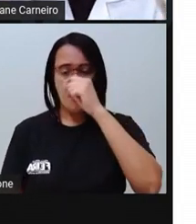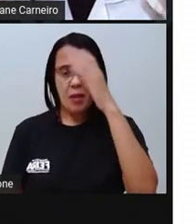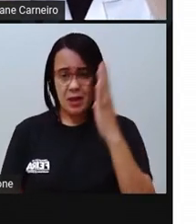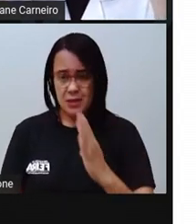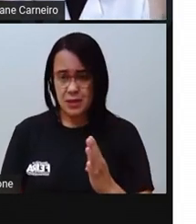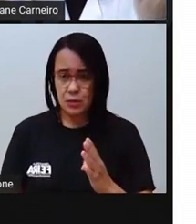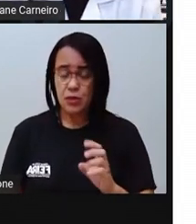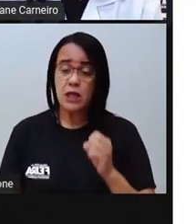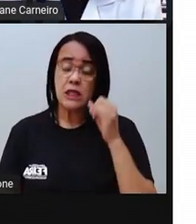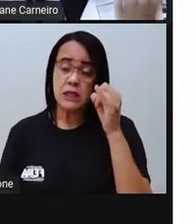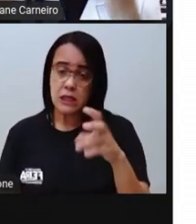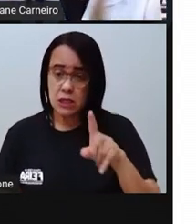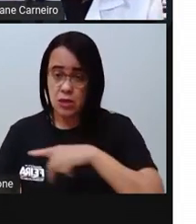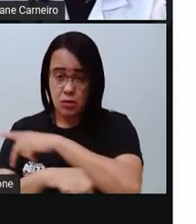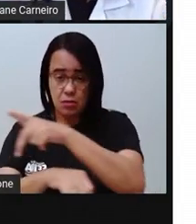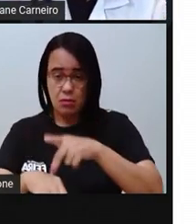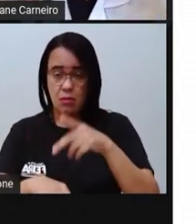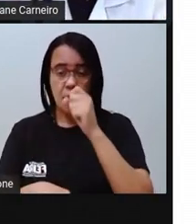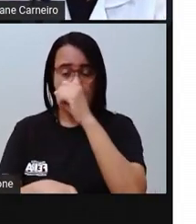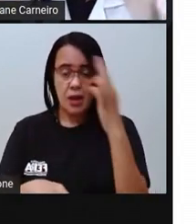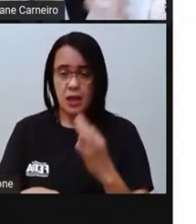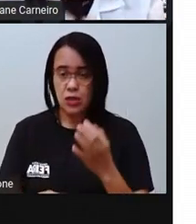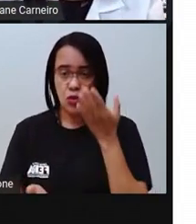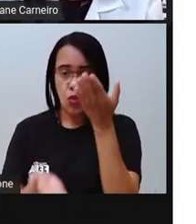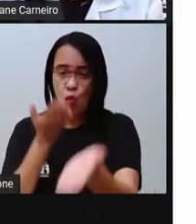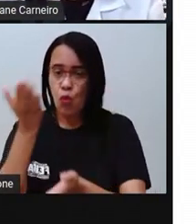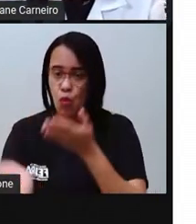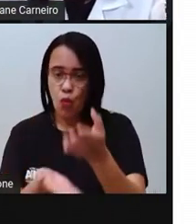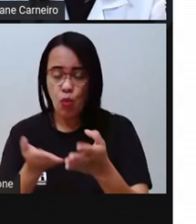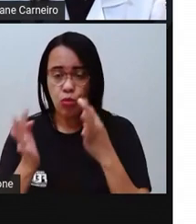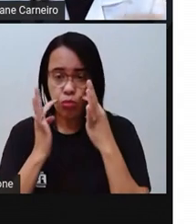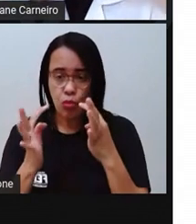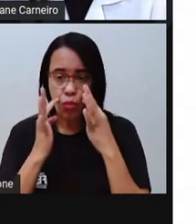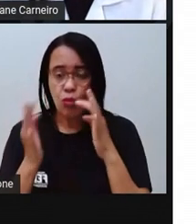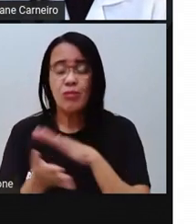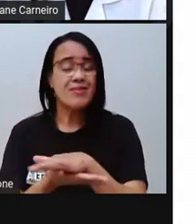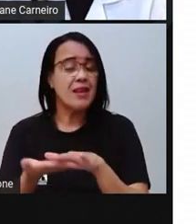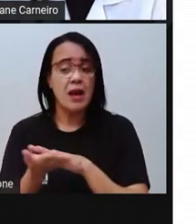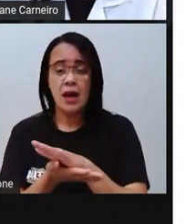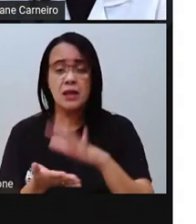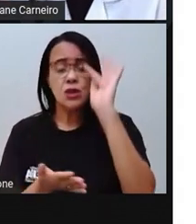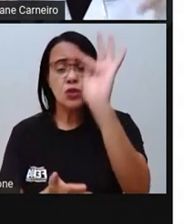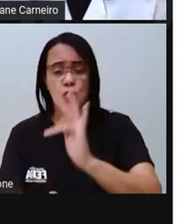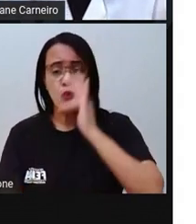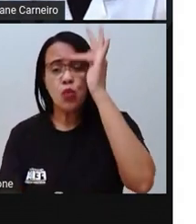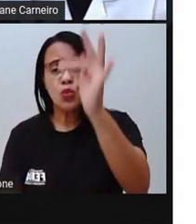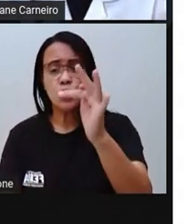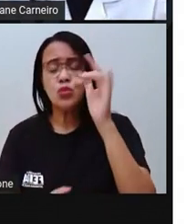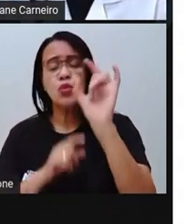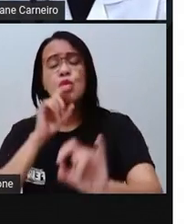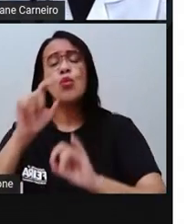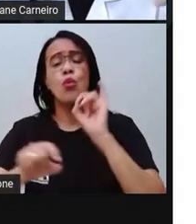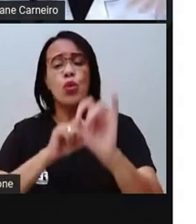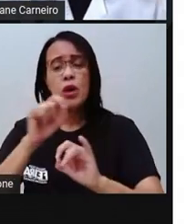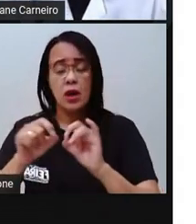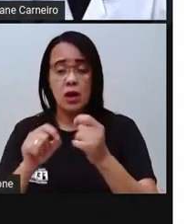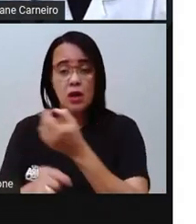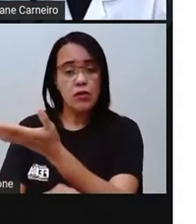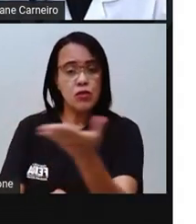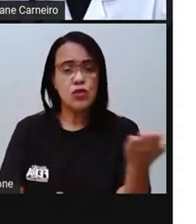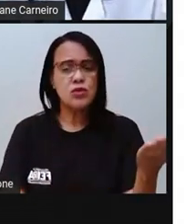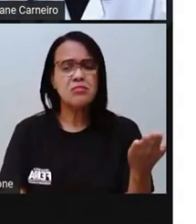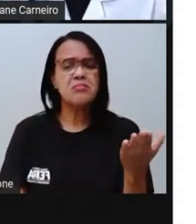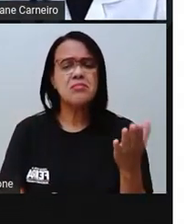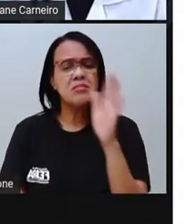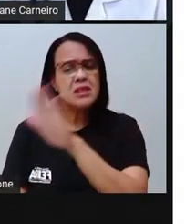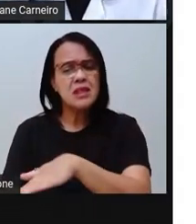cuidar de vocês, crianças, né, o que que vai ser da gente, né, se não tiver crianças que no futuro, no